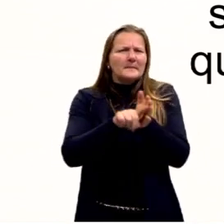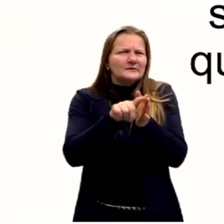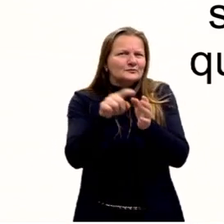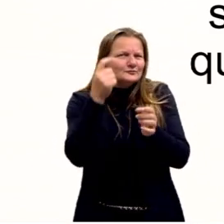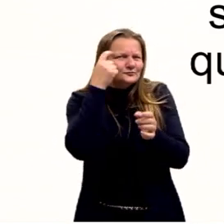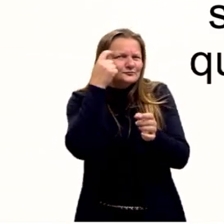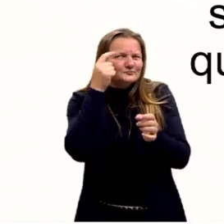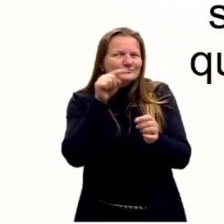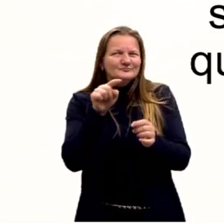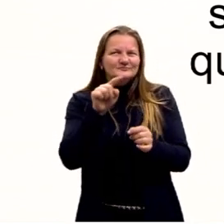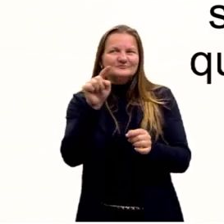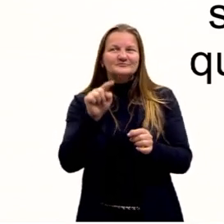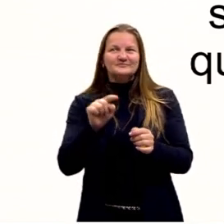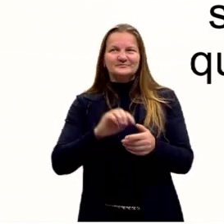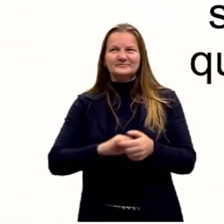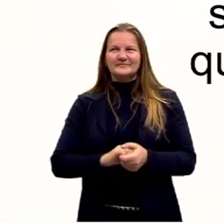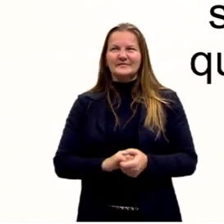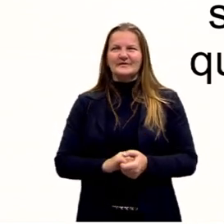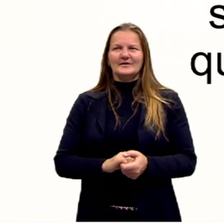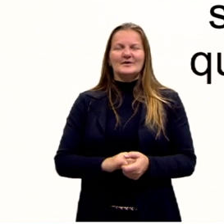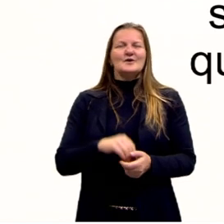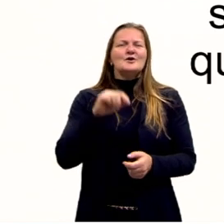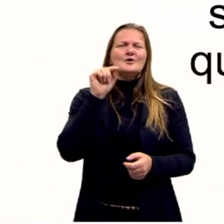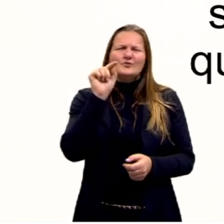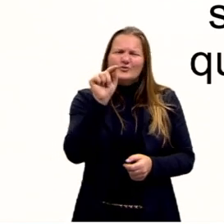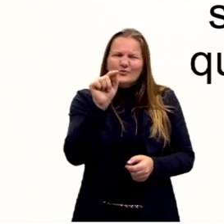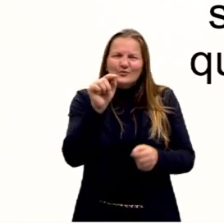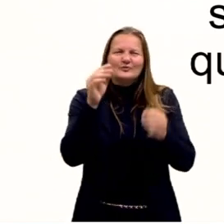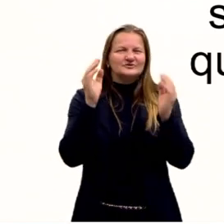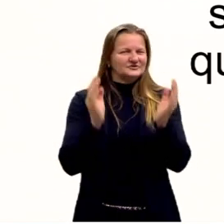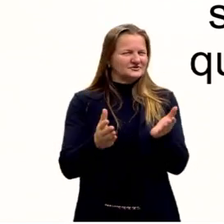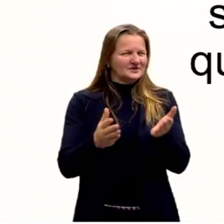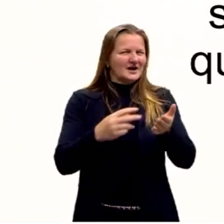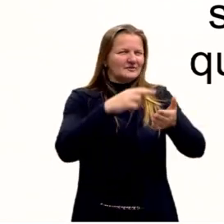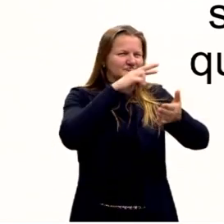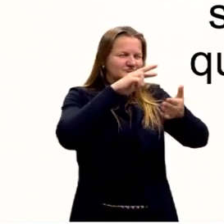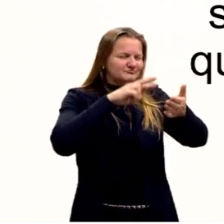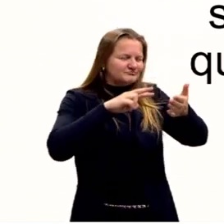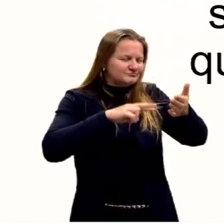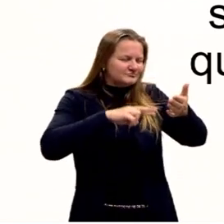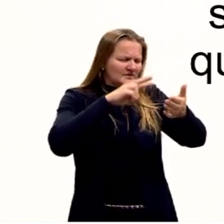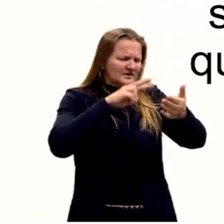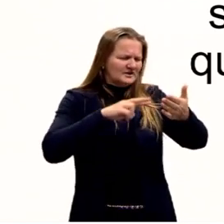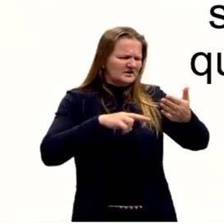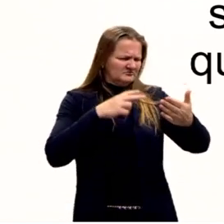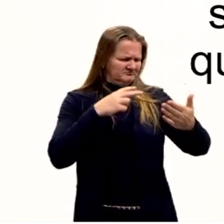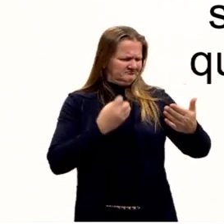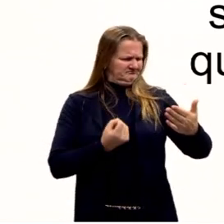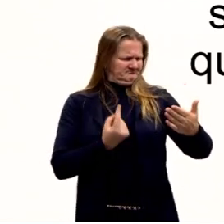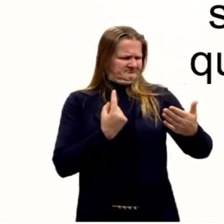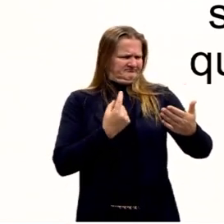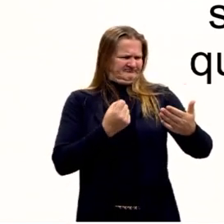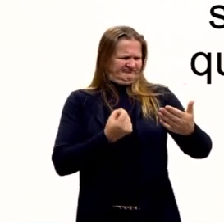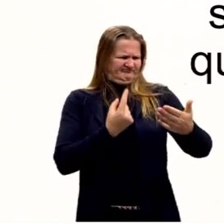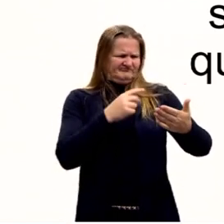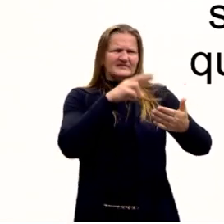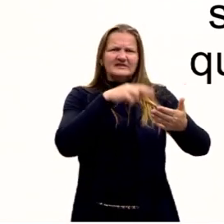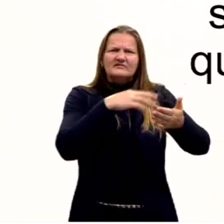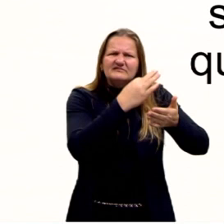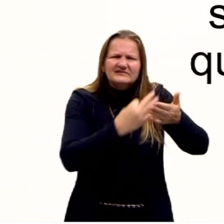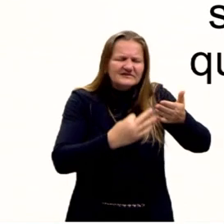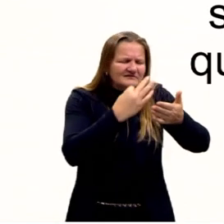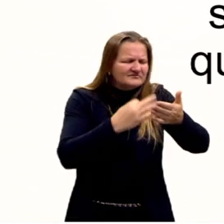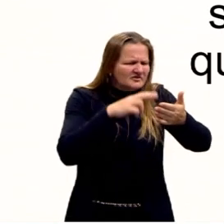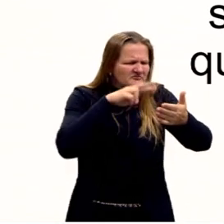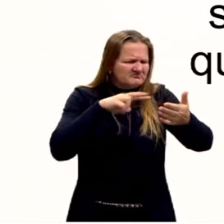vocês, pensando no seguinte, você já passou pela situação de ler um texto